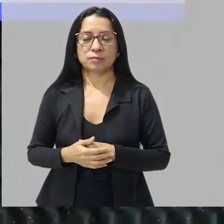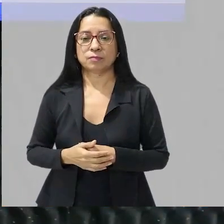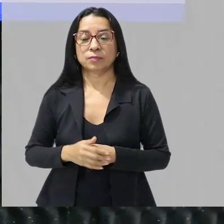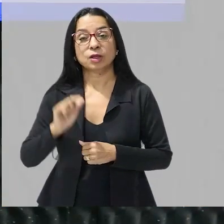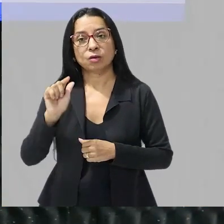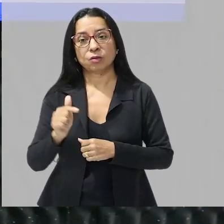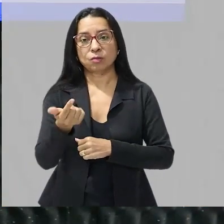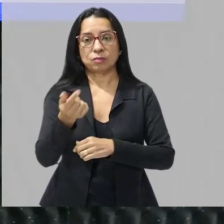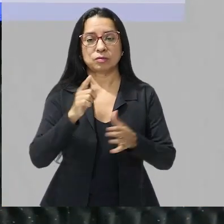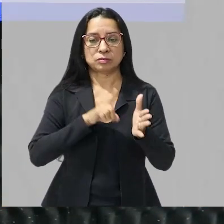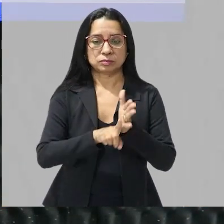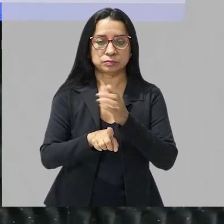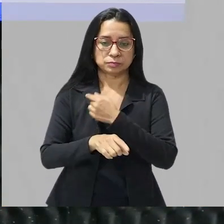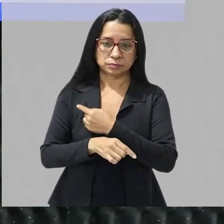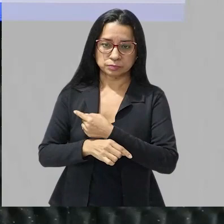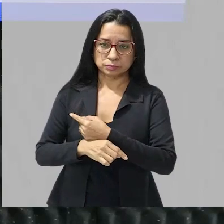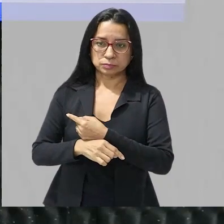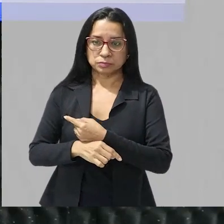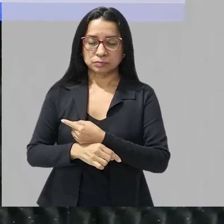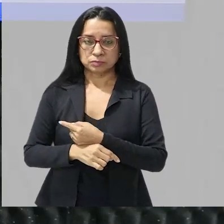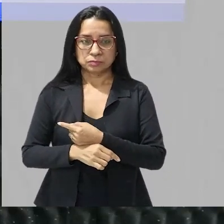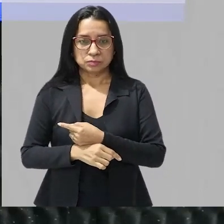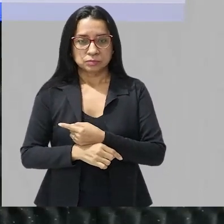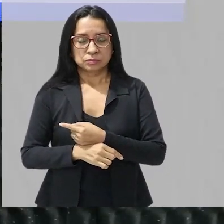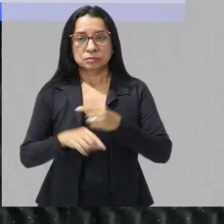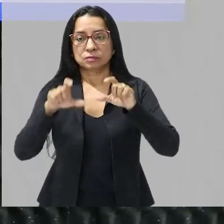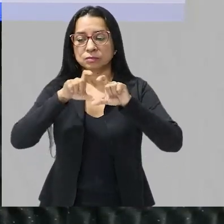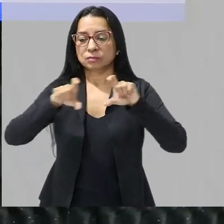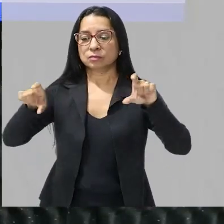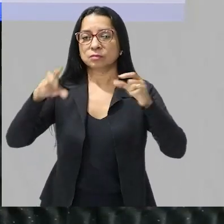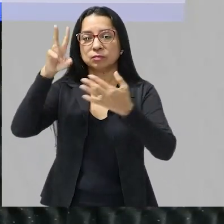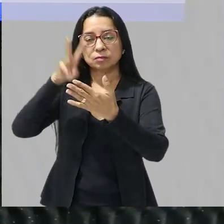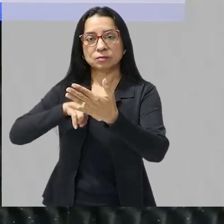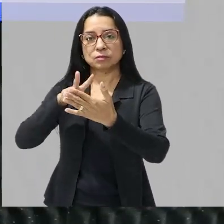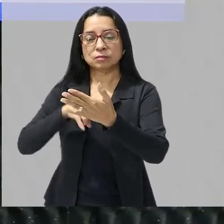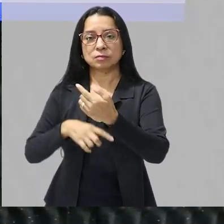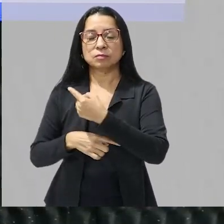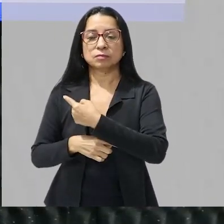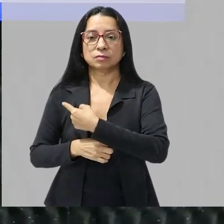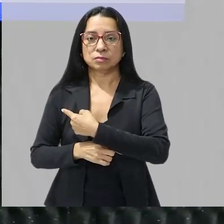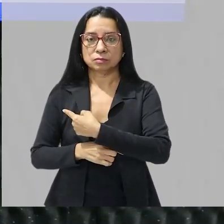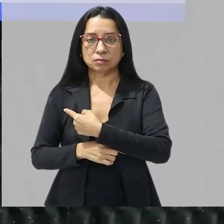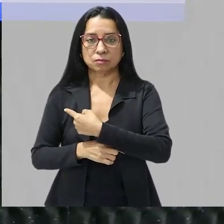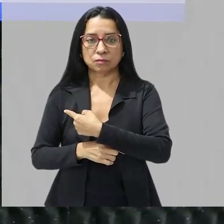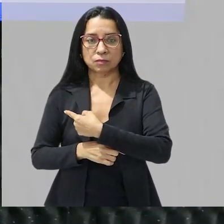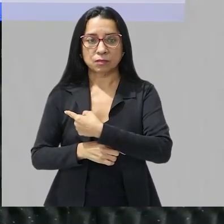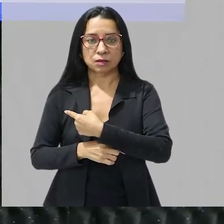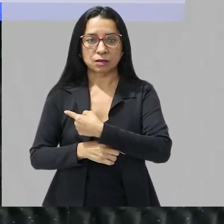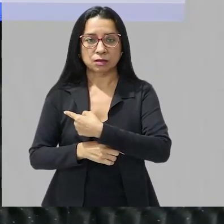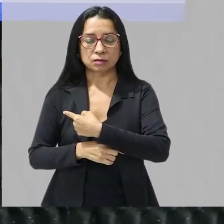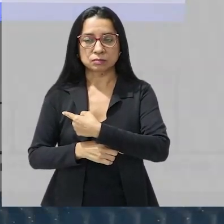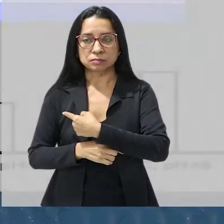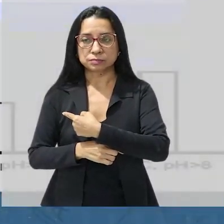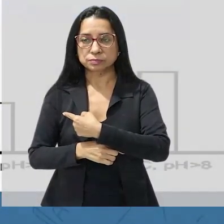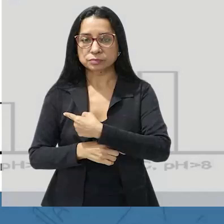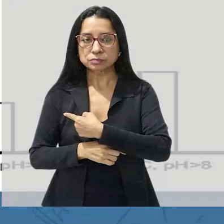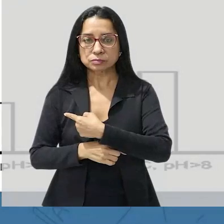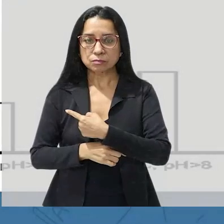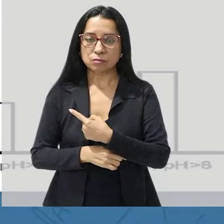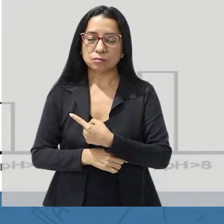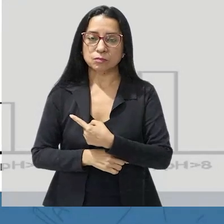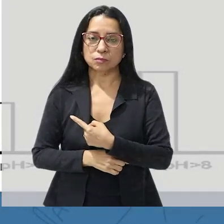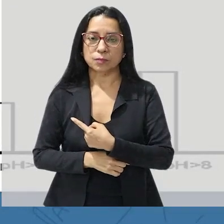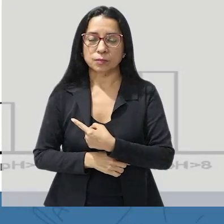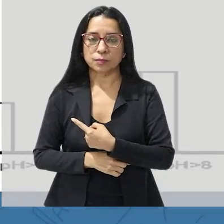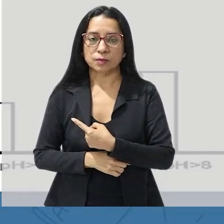aqui pra mais uma questão essa questão diz o seguinte sabendo-se que as enzimas podem ter sua